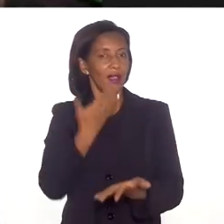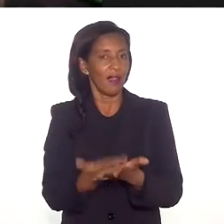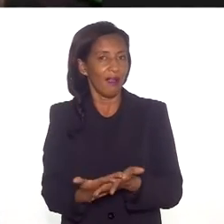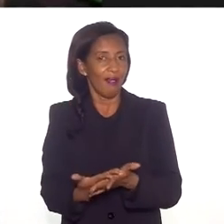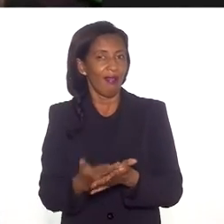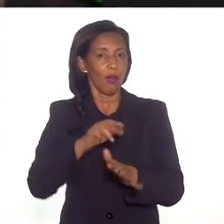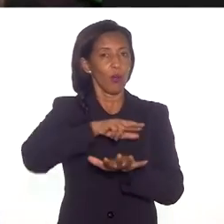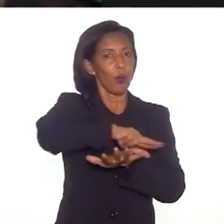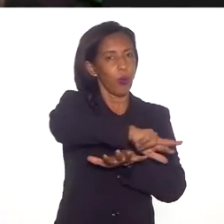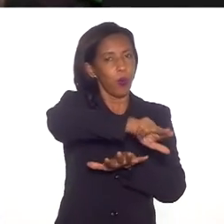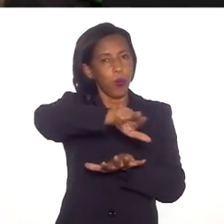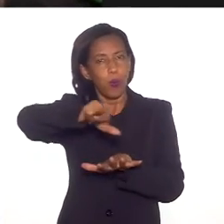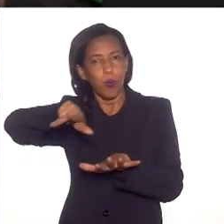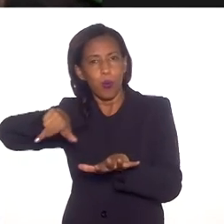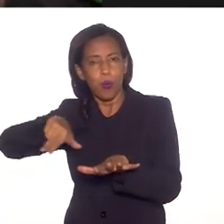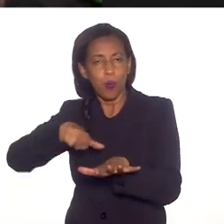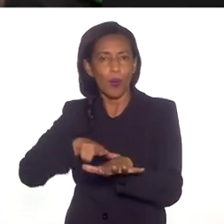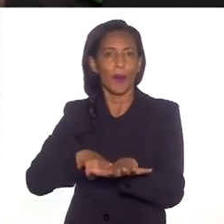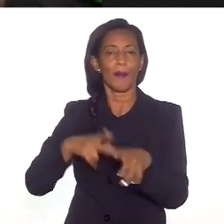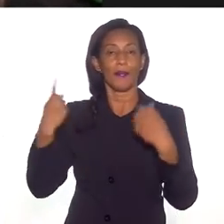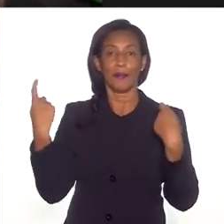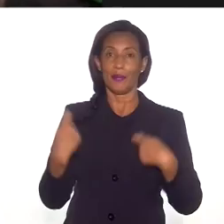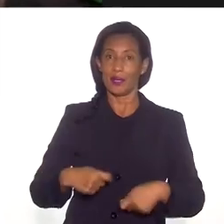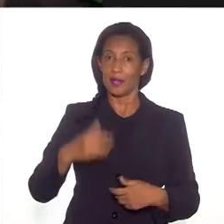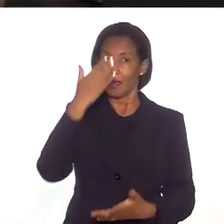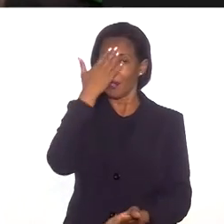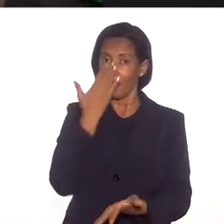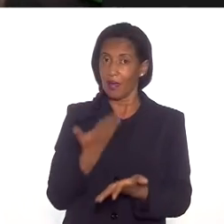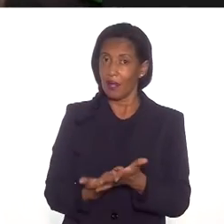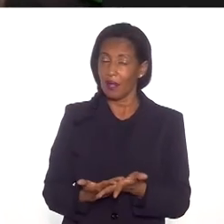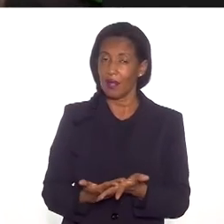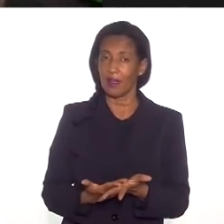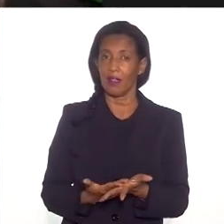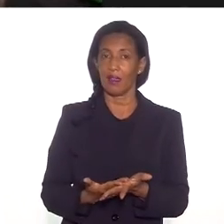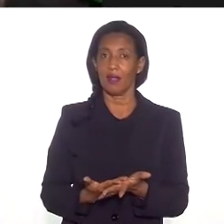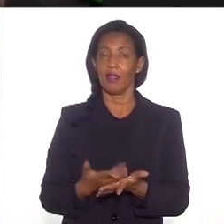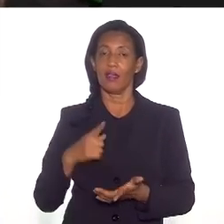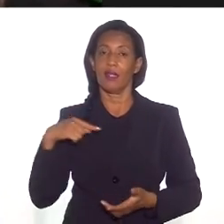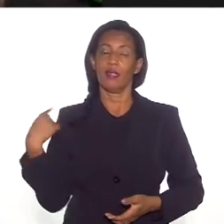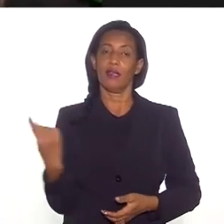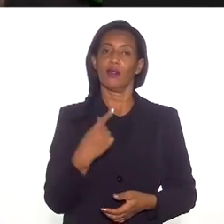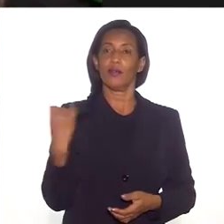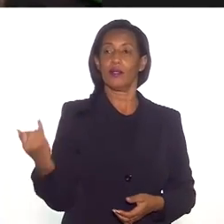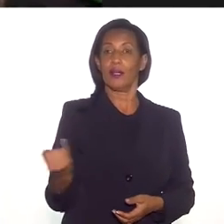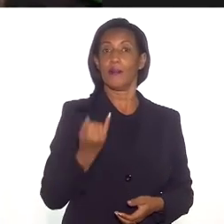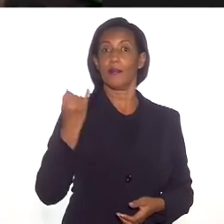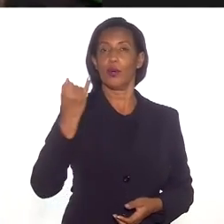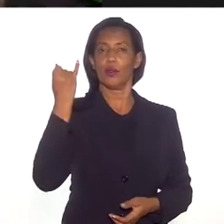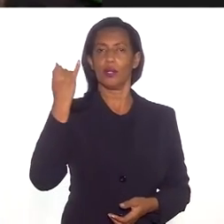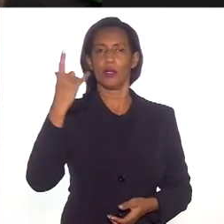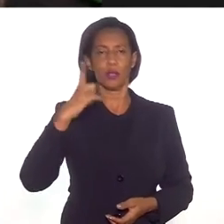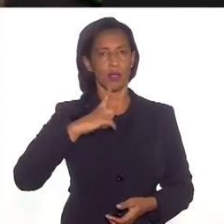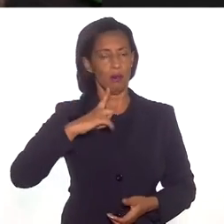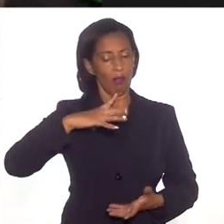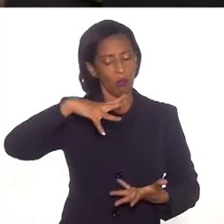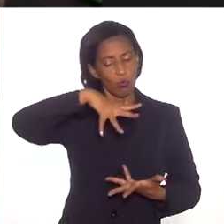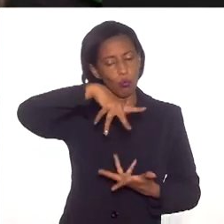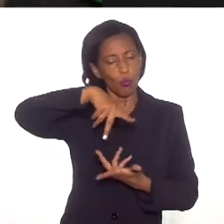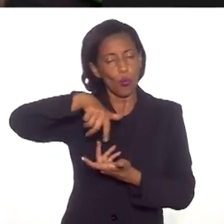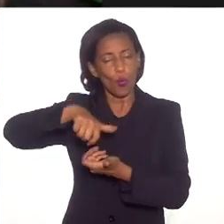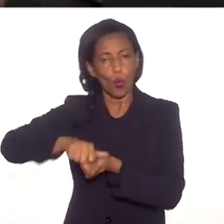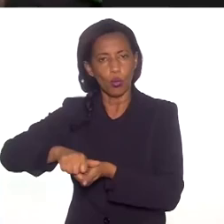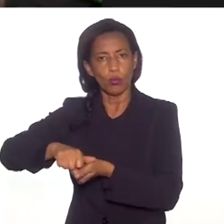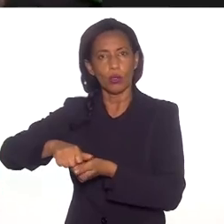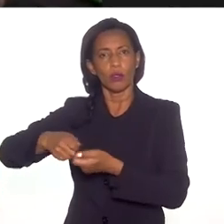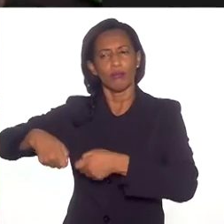acreditar na nossa diversidade, precisamos acreditar na importância que nós podemos ter no mundo.